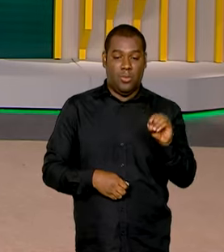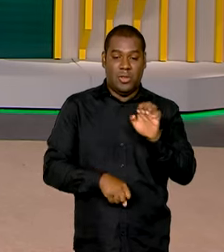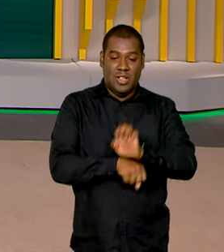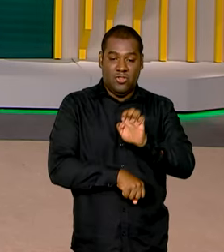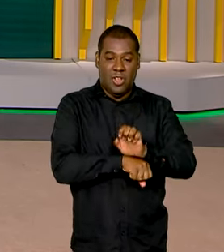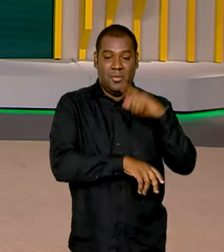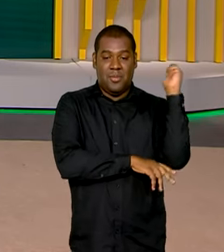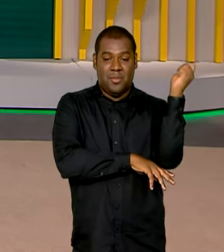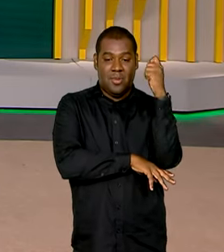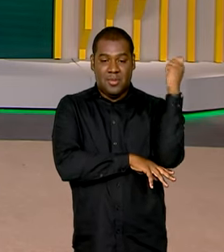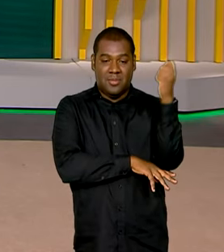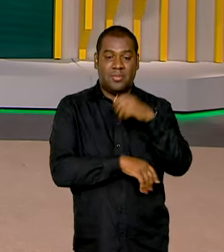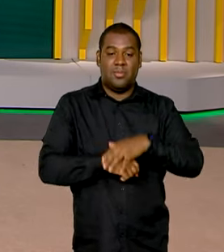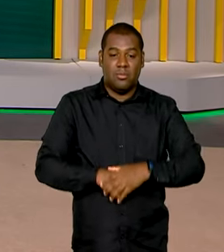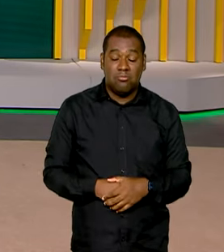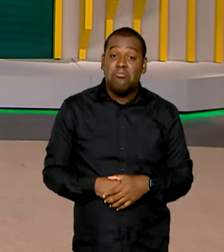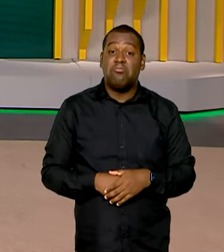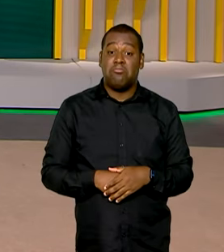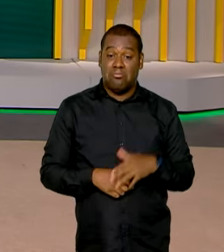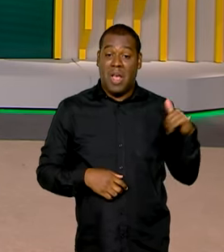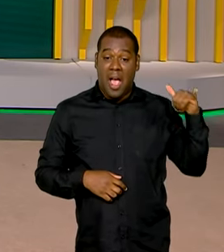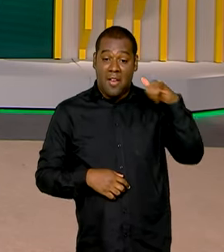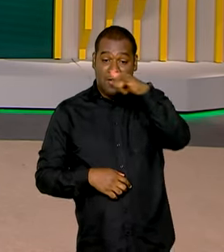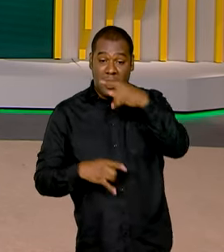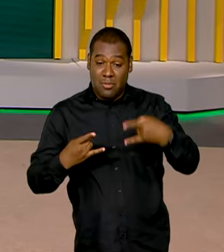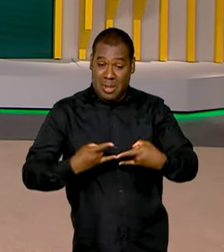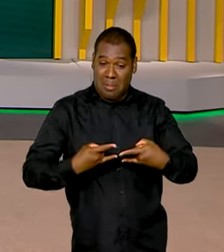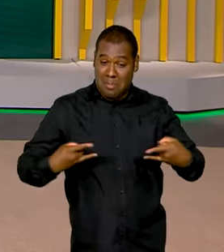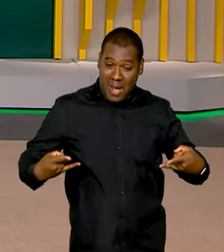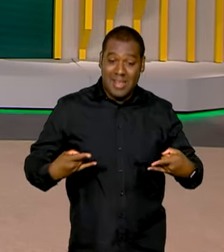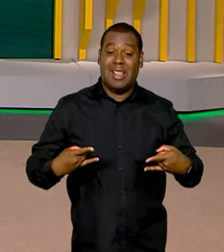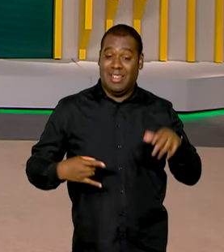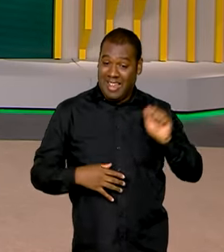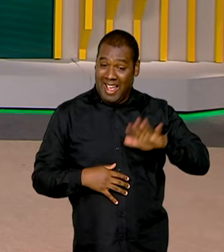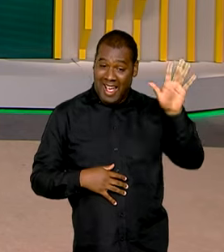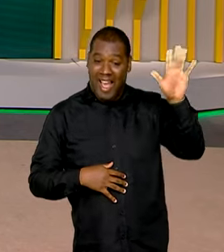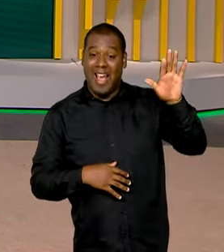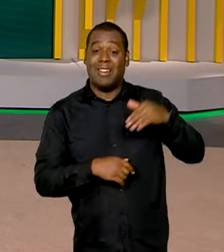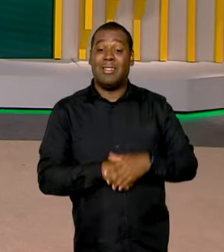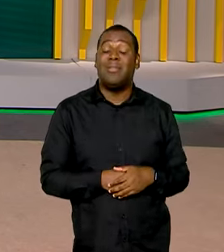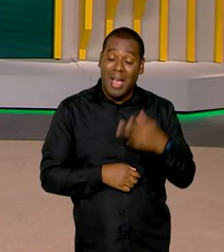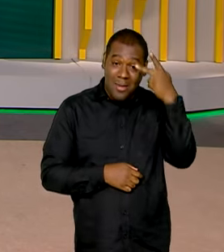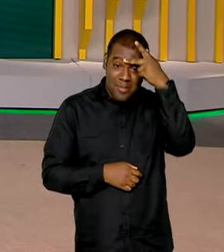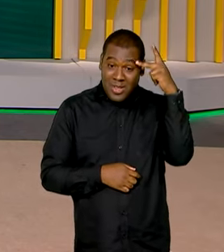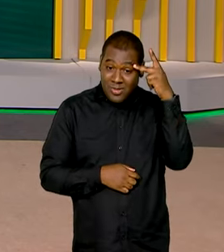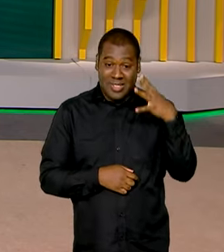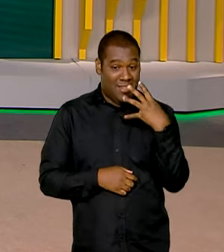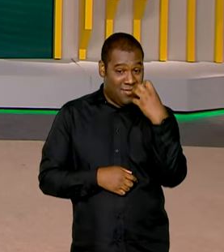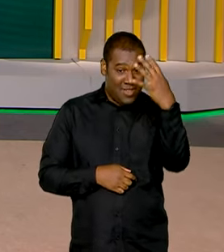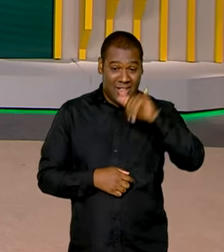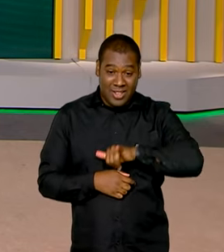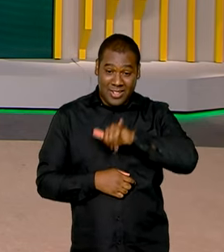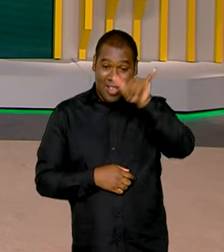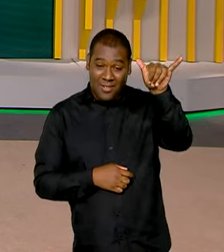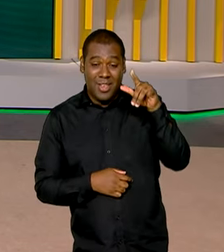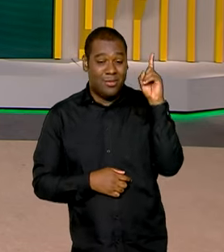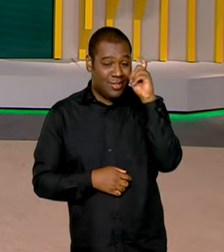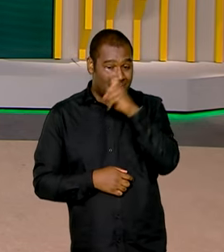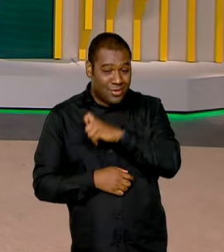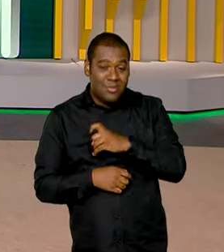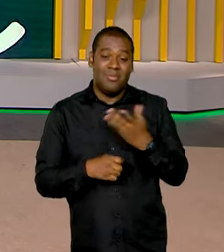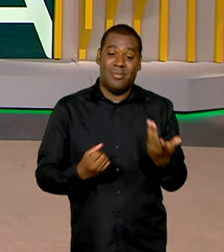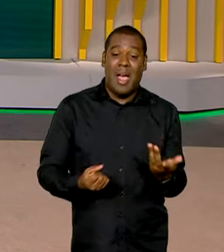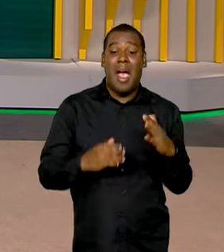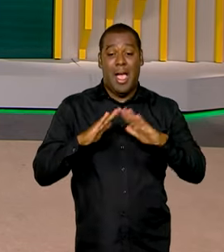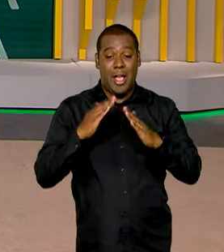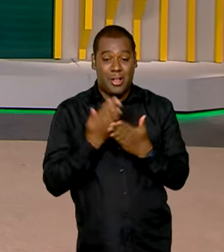O alto custo das passagens tem impedido muitos brasileiros de viajar de avião, não é? Mesmo nesse período de férias